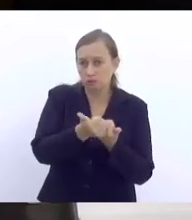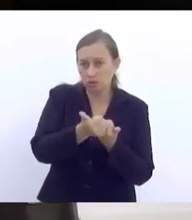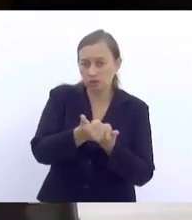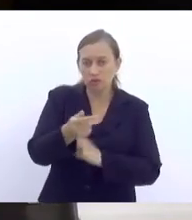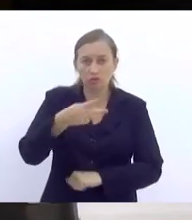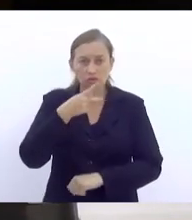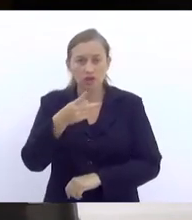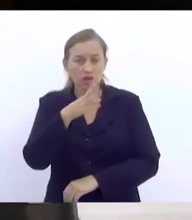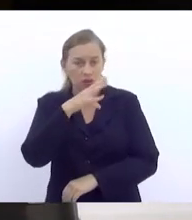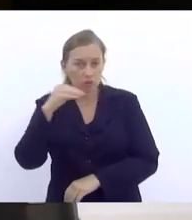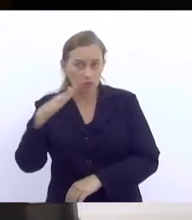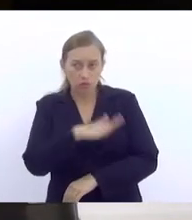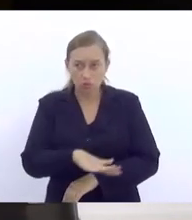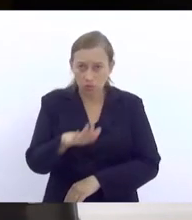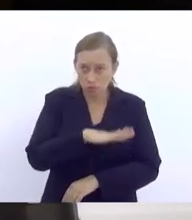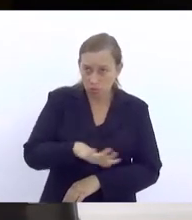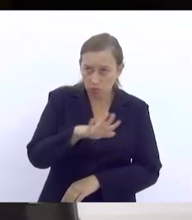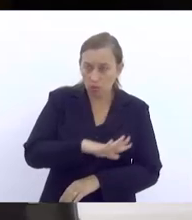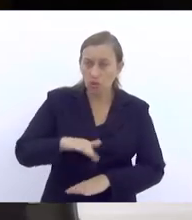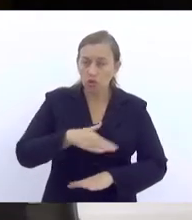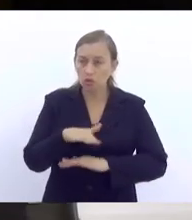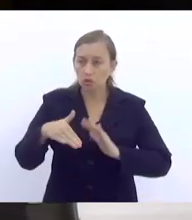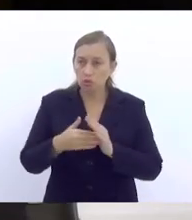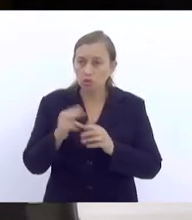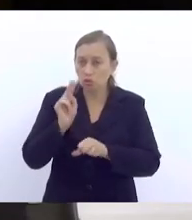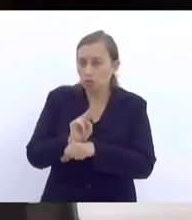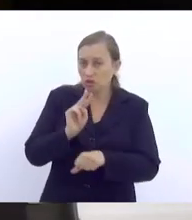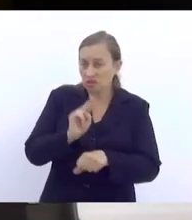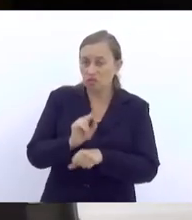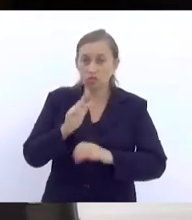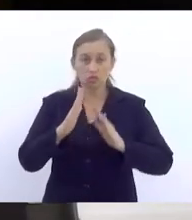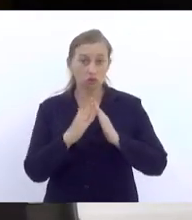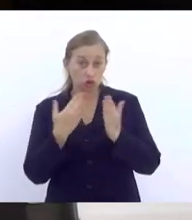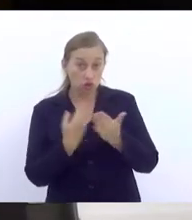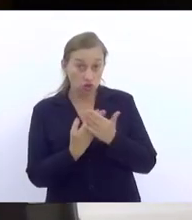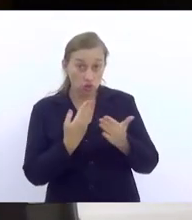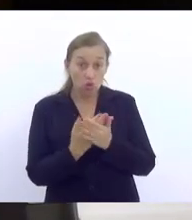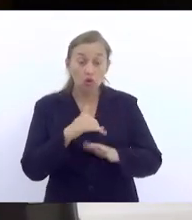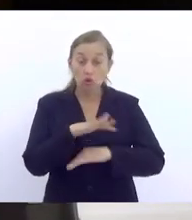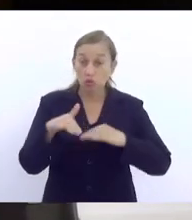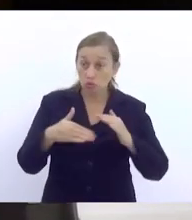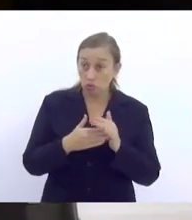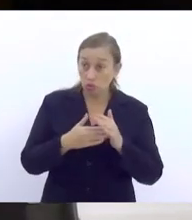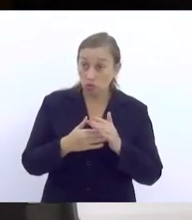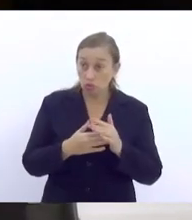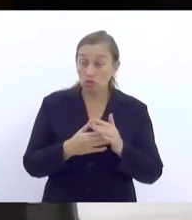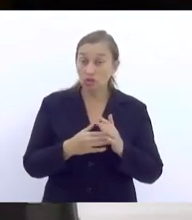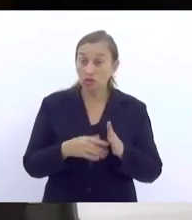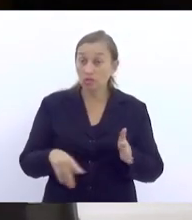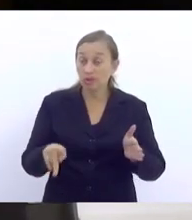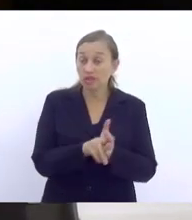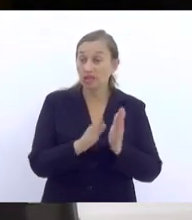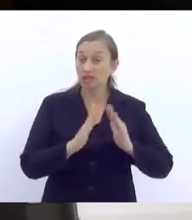e adolescente aqui, mas de toda uma proteção escolar, de todos aqueles que compõem o espaço escolar,